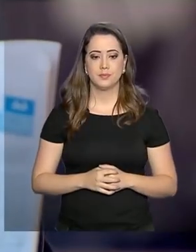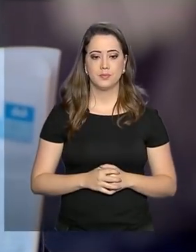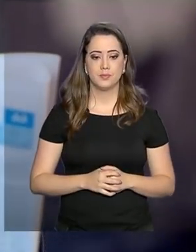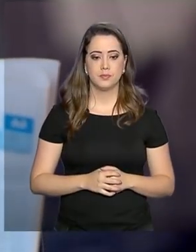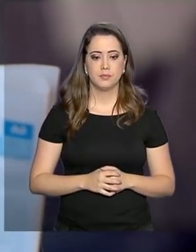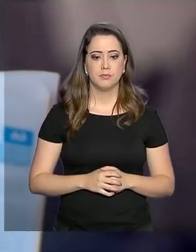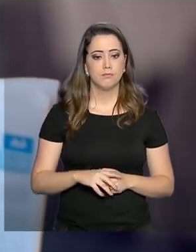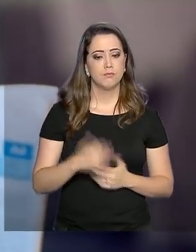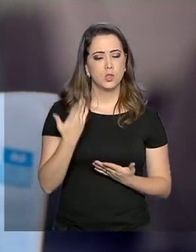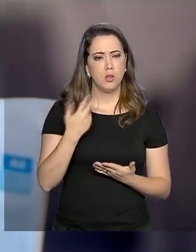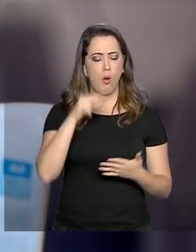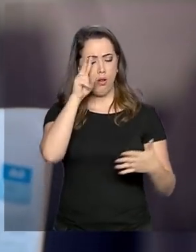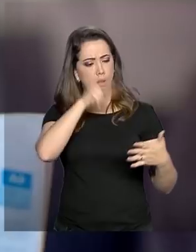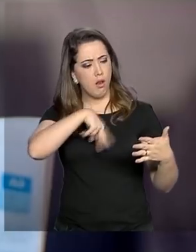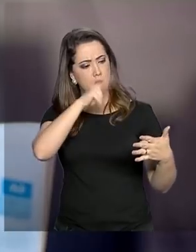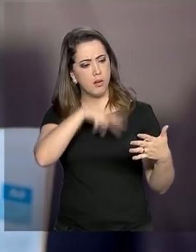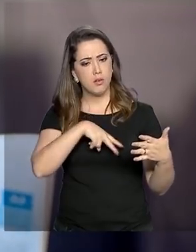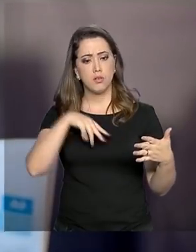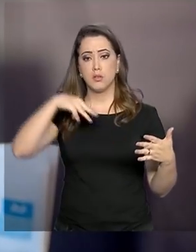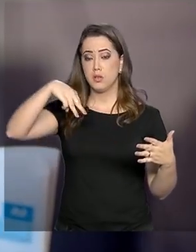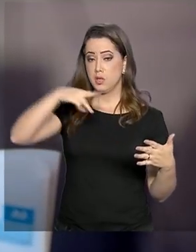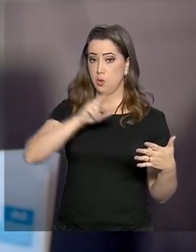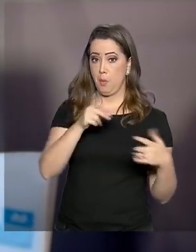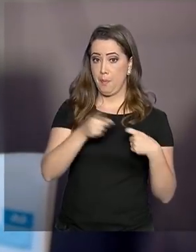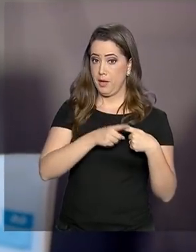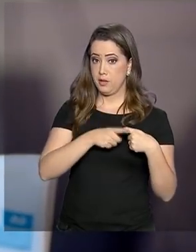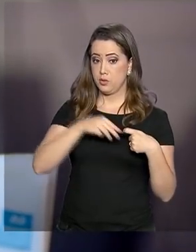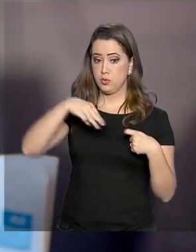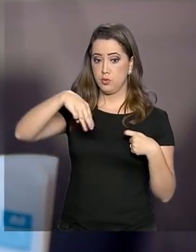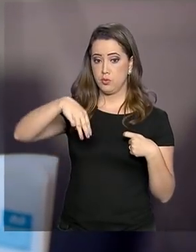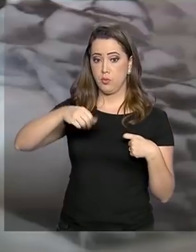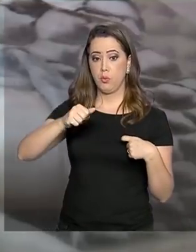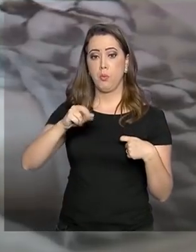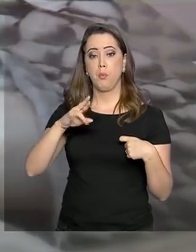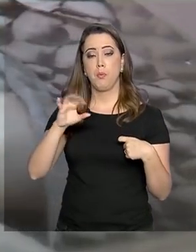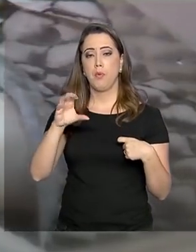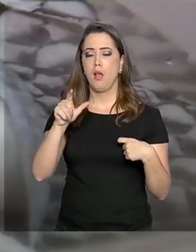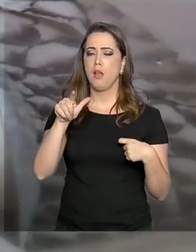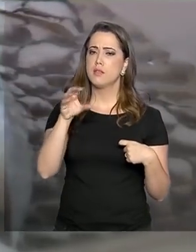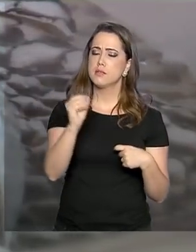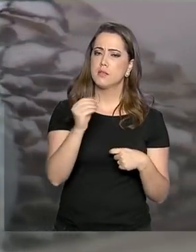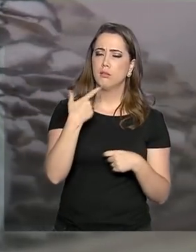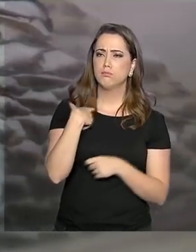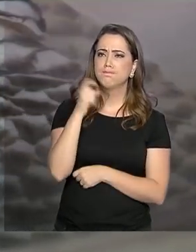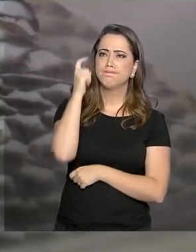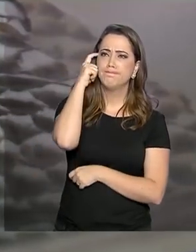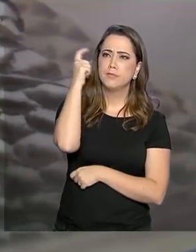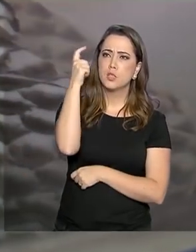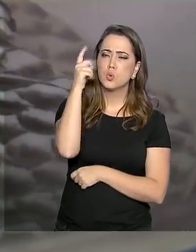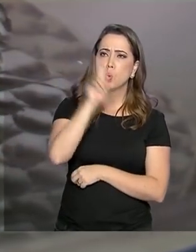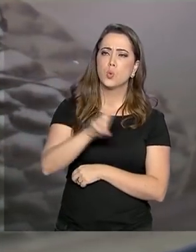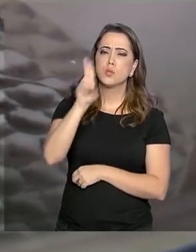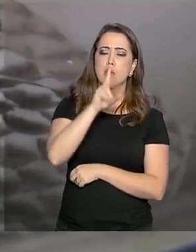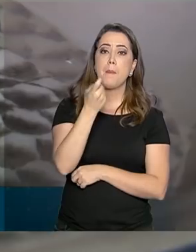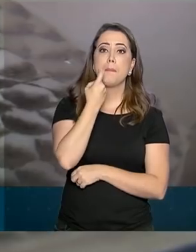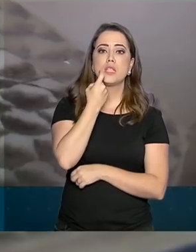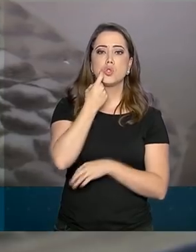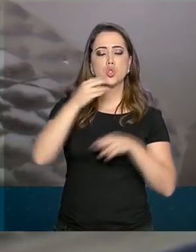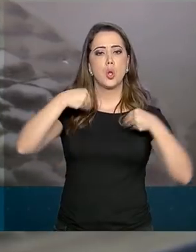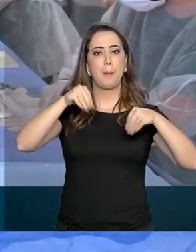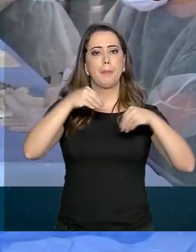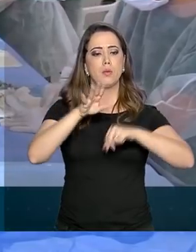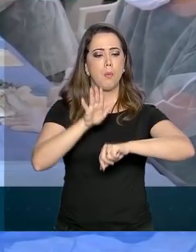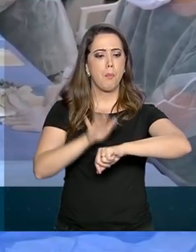Foi assim, lendo o jornal, que Marcelo Borges, médico e pesquisador, teve a ideia de usar a pele de tilápia no tratamento de